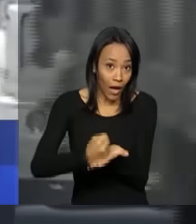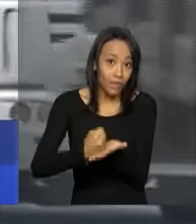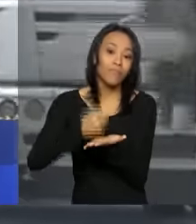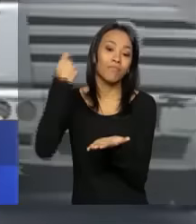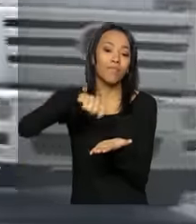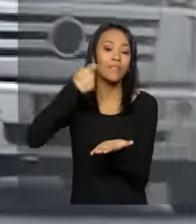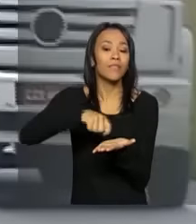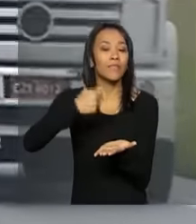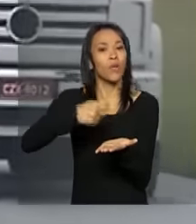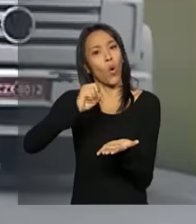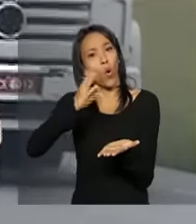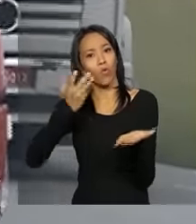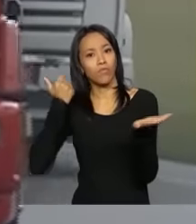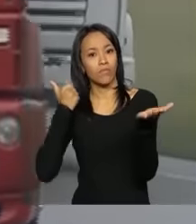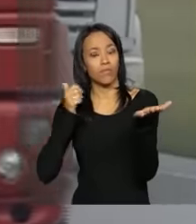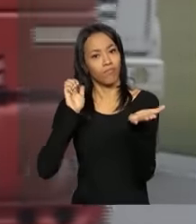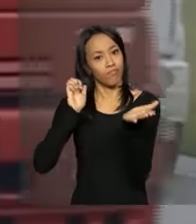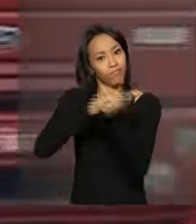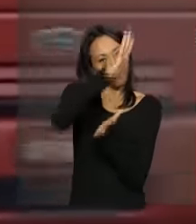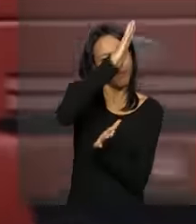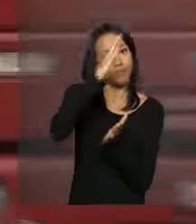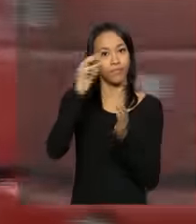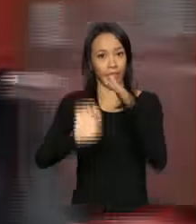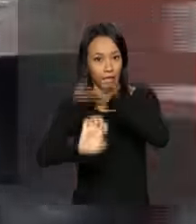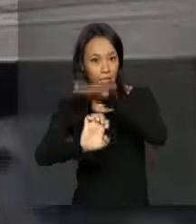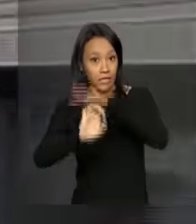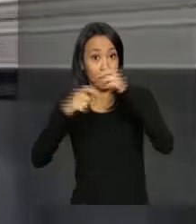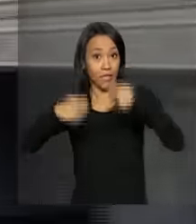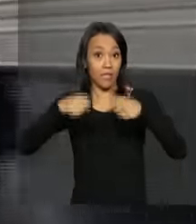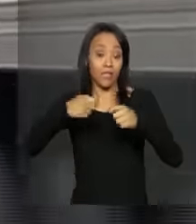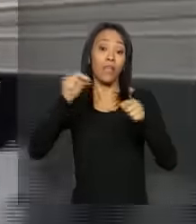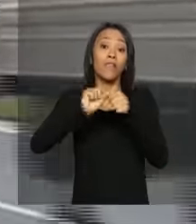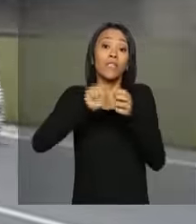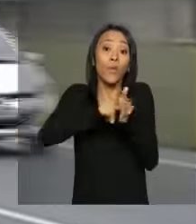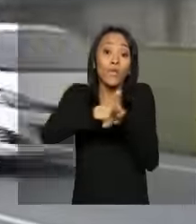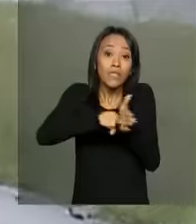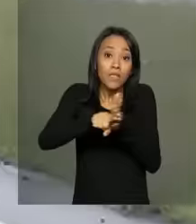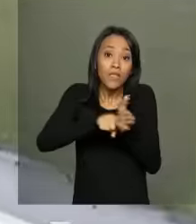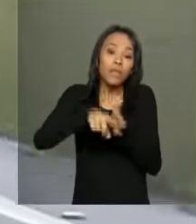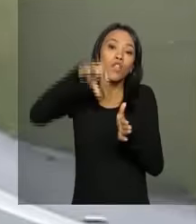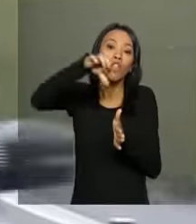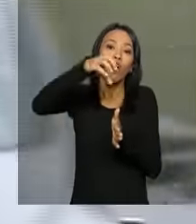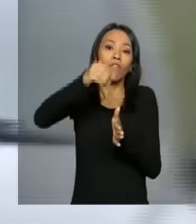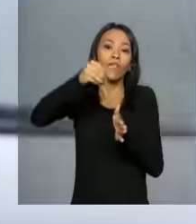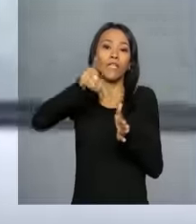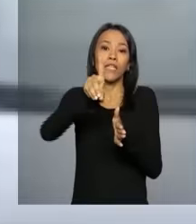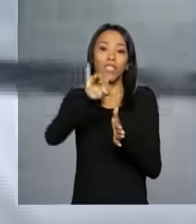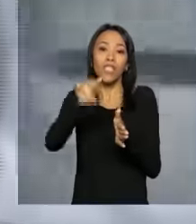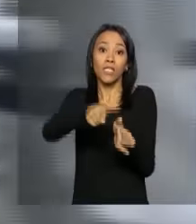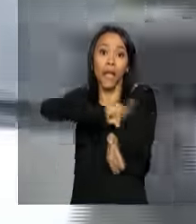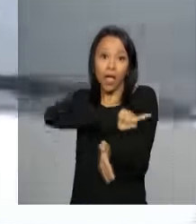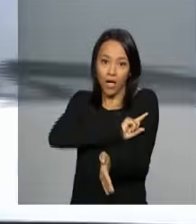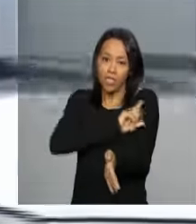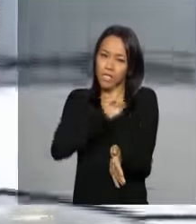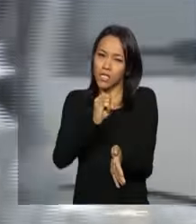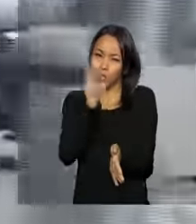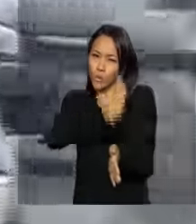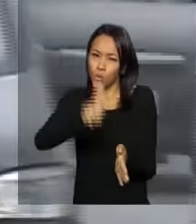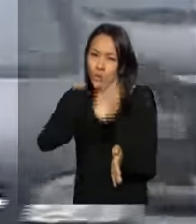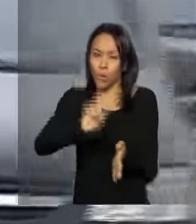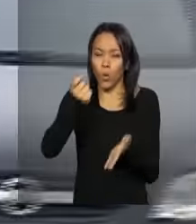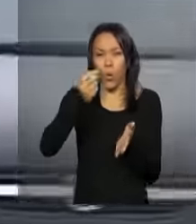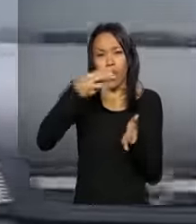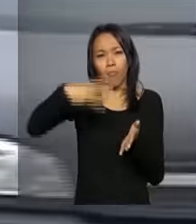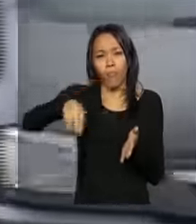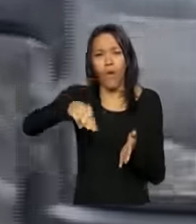desligamento da empresa. O teste identifica se, até 90 dias antes da coleta, o profissional usou drogas como maconha,